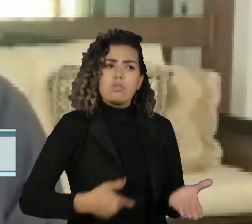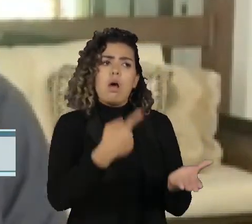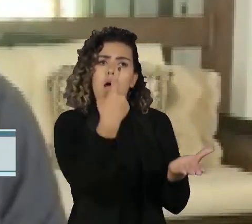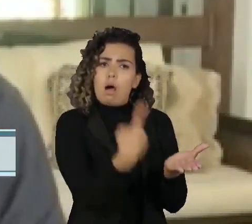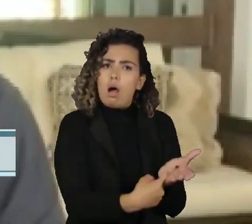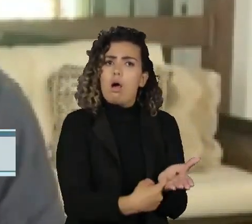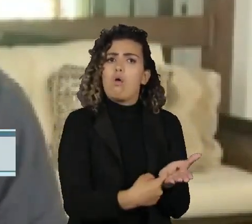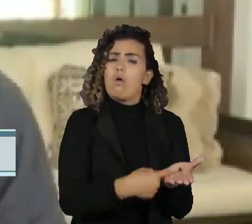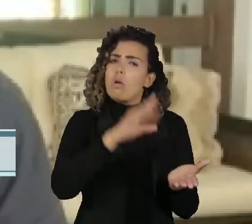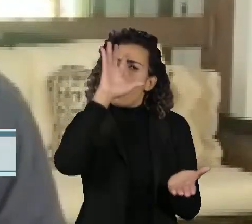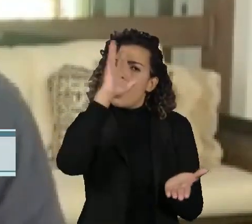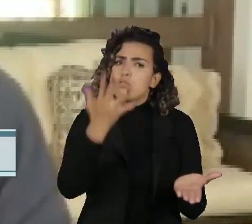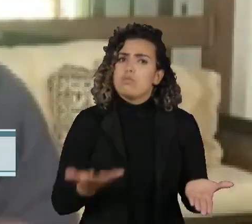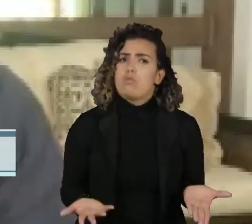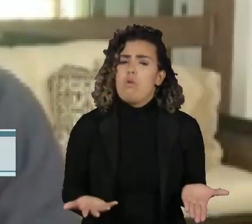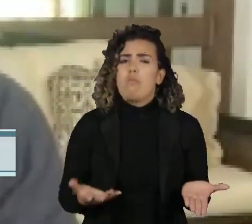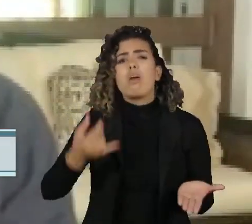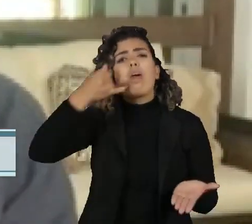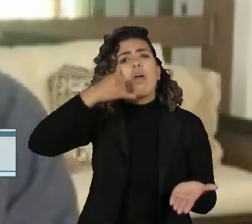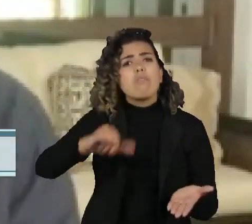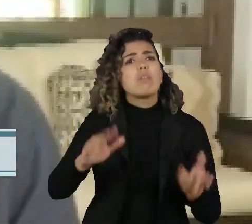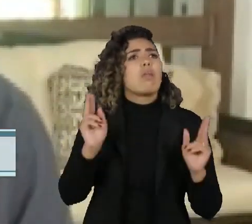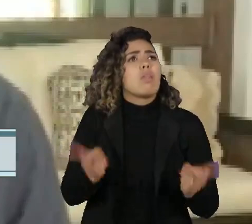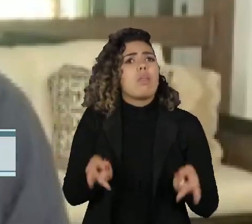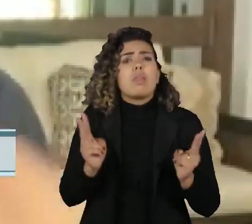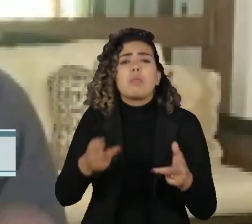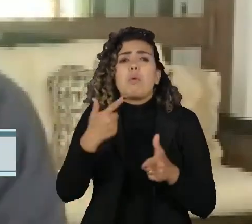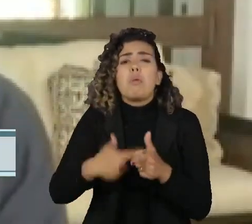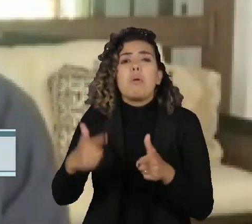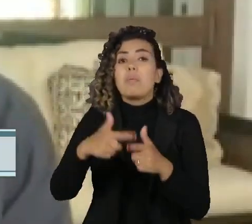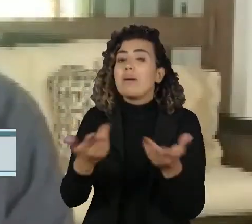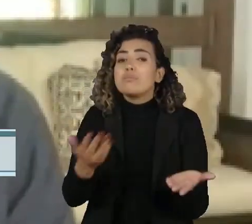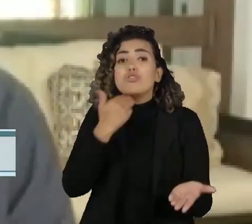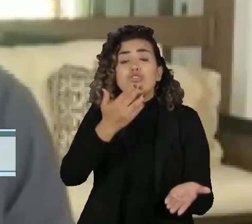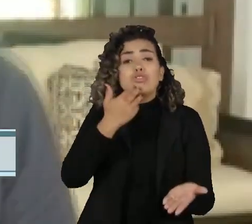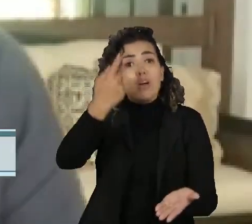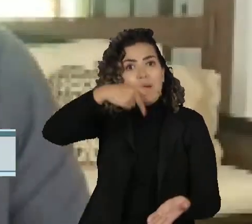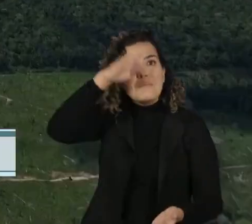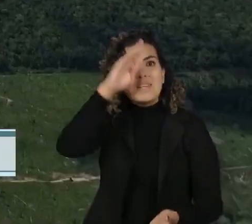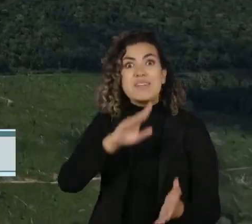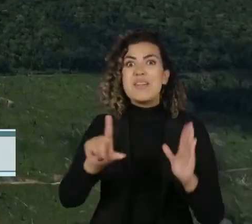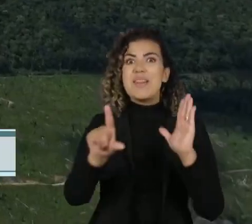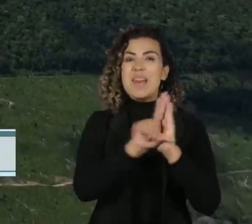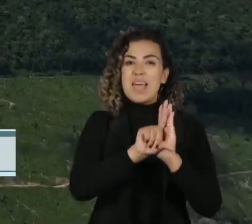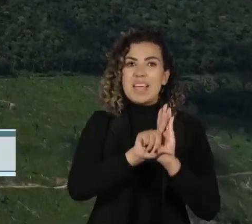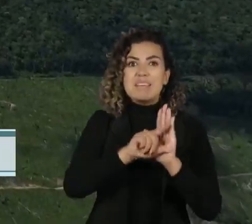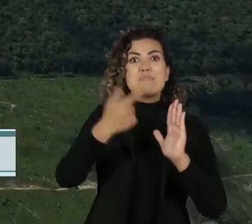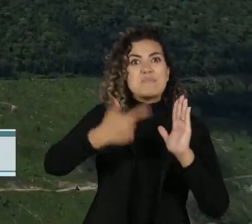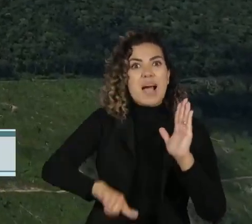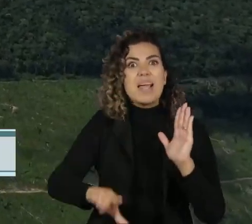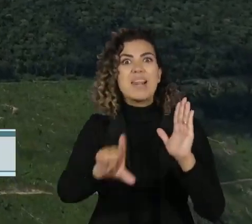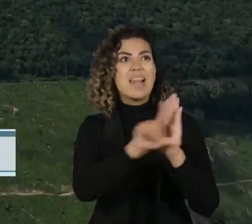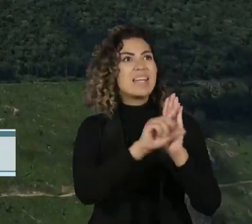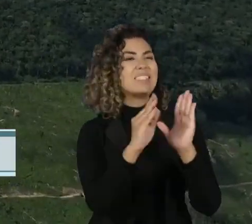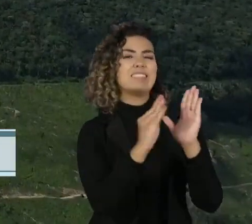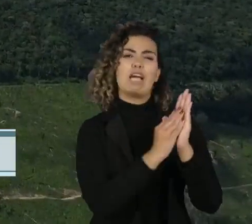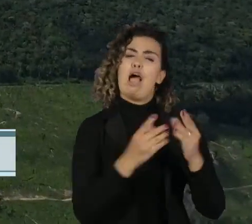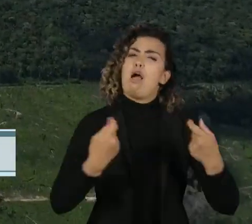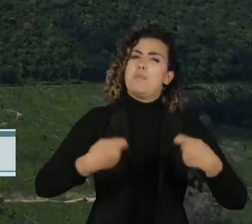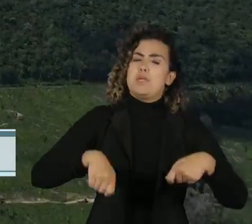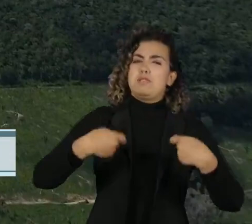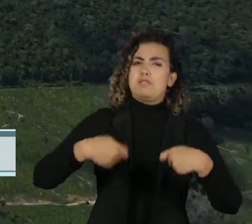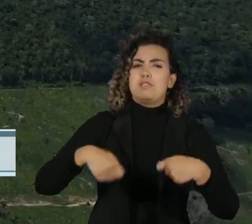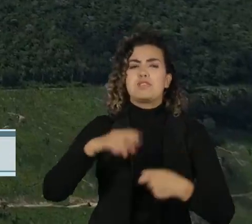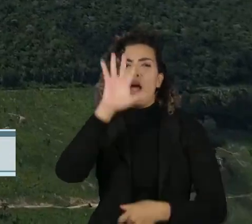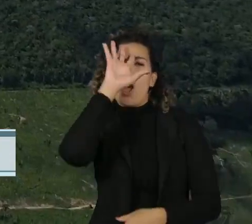ciclo, porque senão será mais uma lei feita no Brasil, sob a urgência de uma decisão na